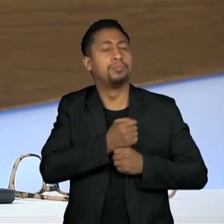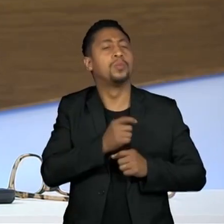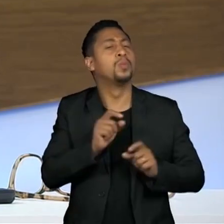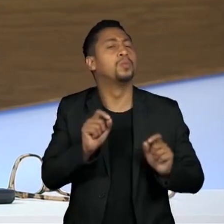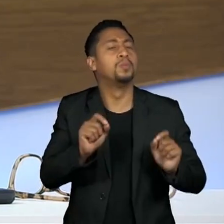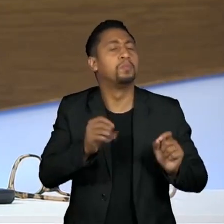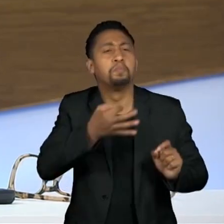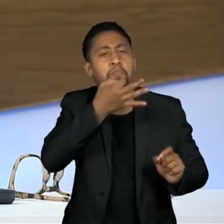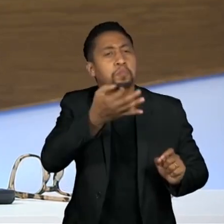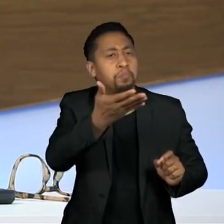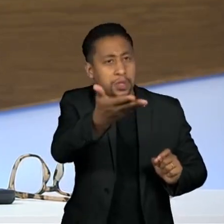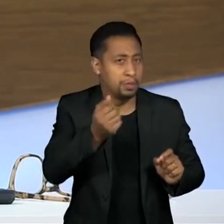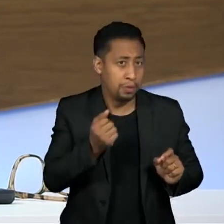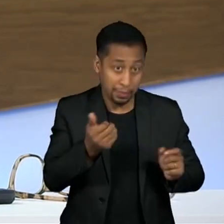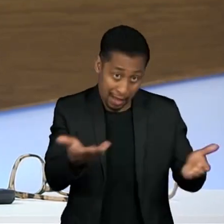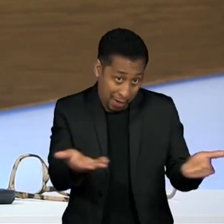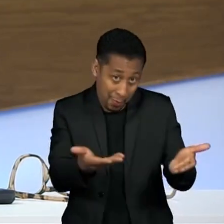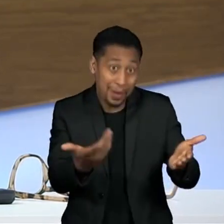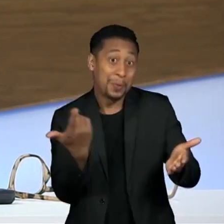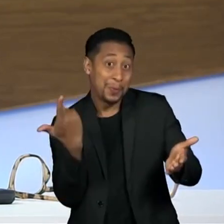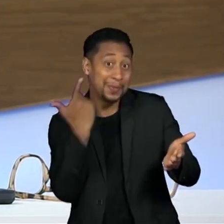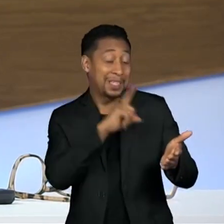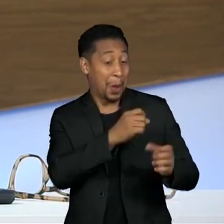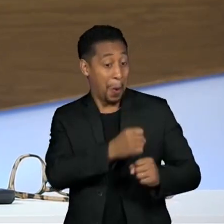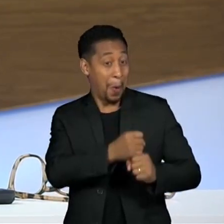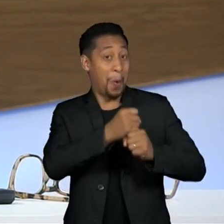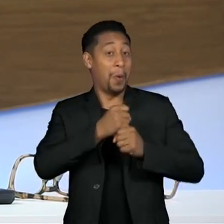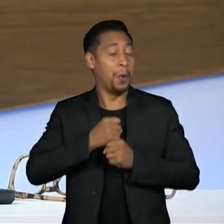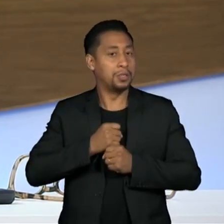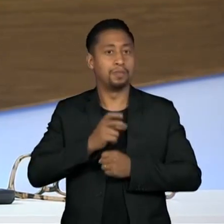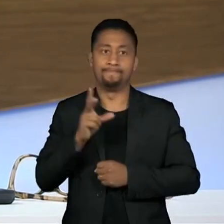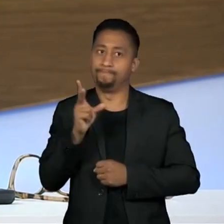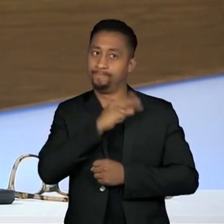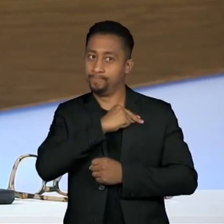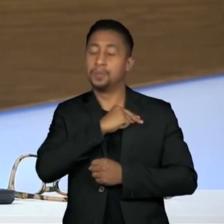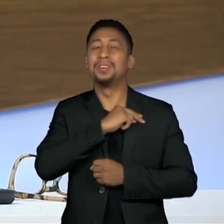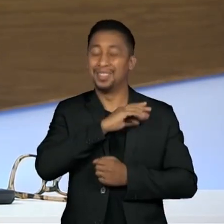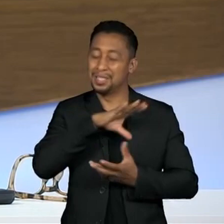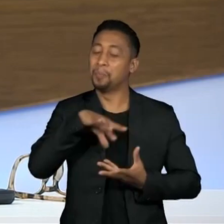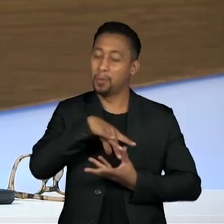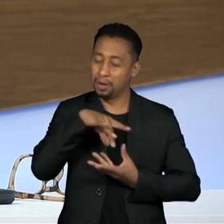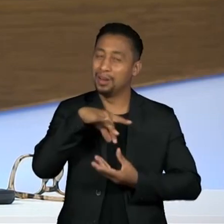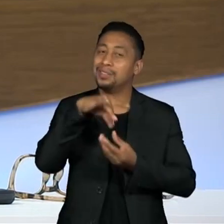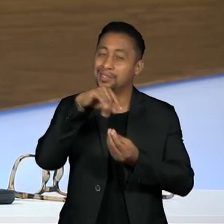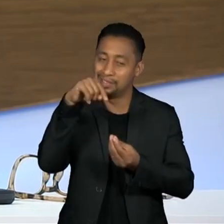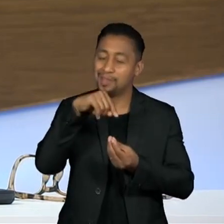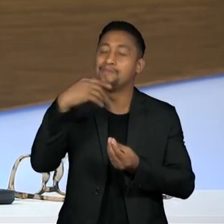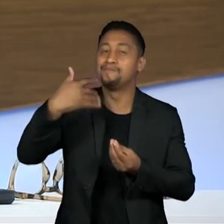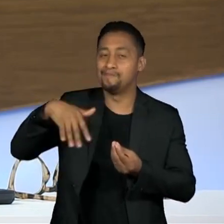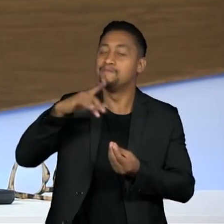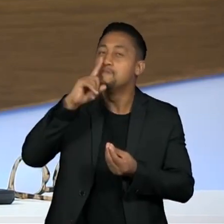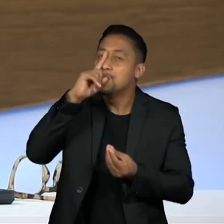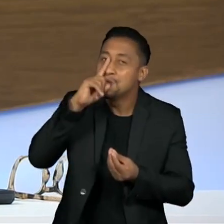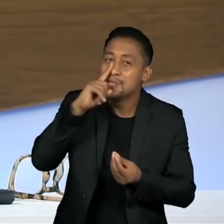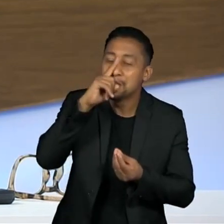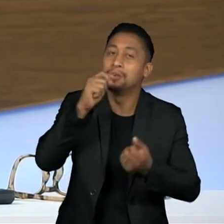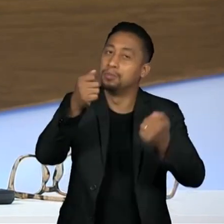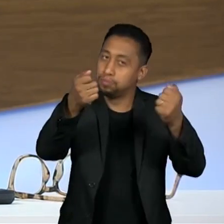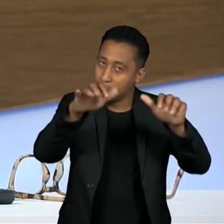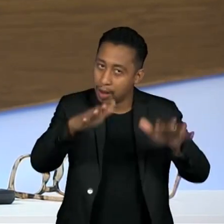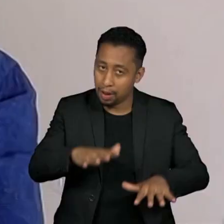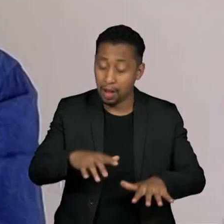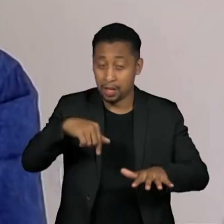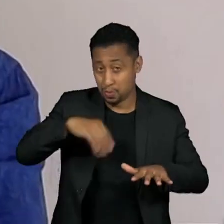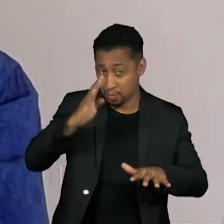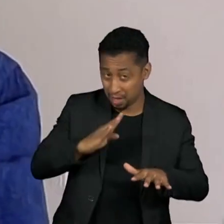Oscar nesse momento onde muitas pessoas falam na democracia assediada, não apenas no Brasil, mas em vários países da região?